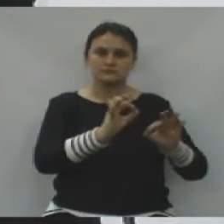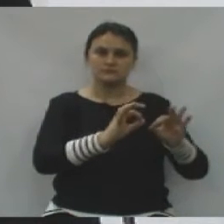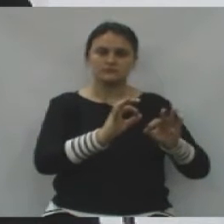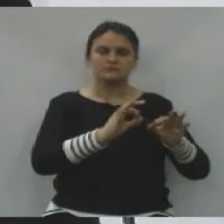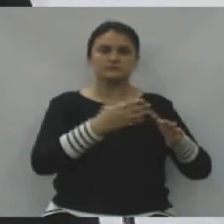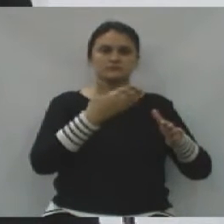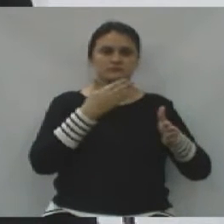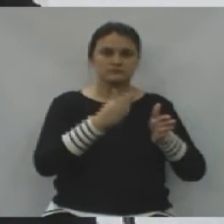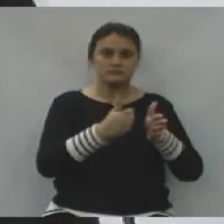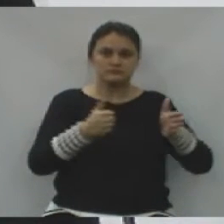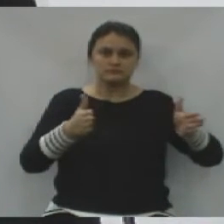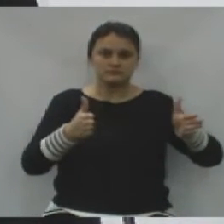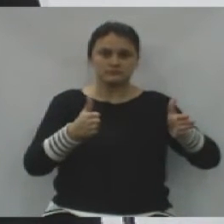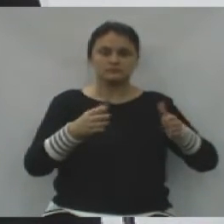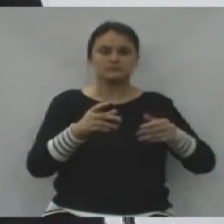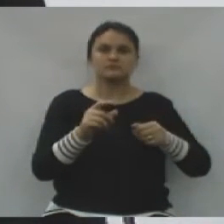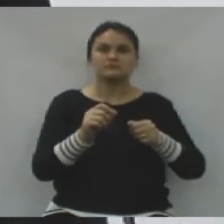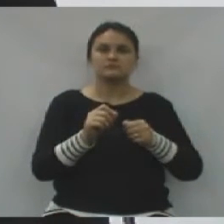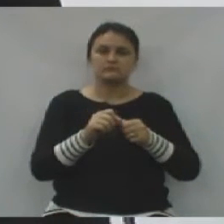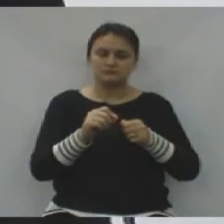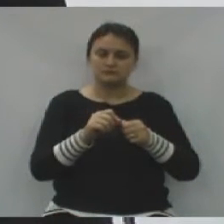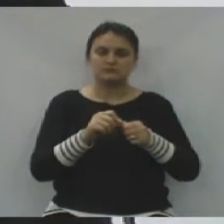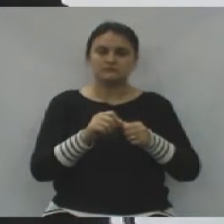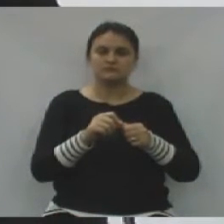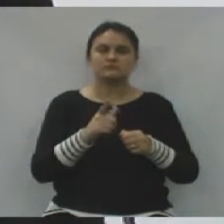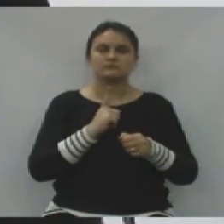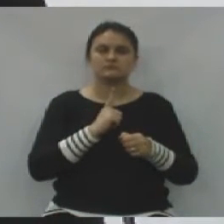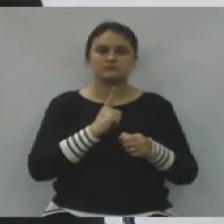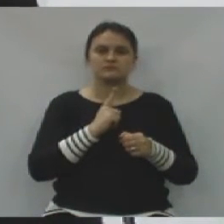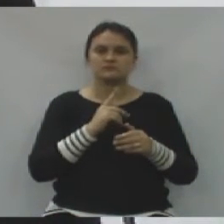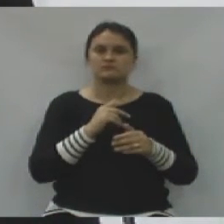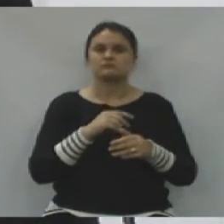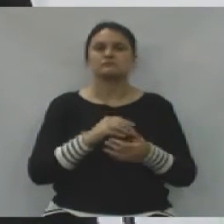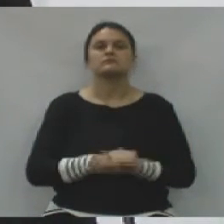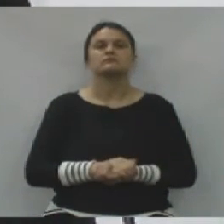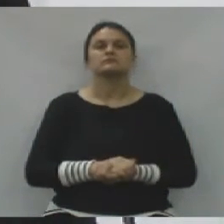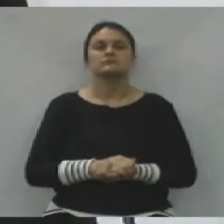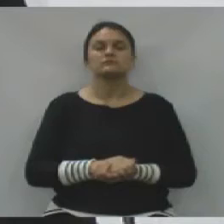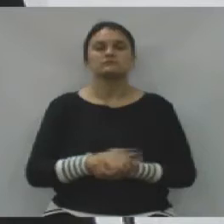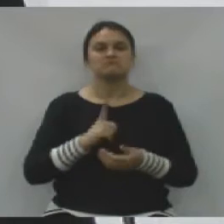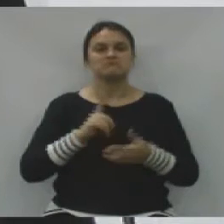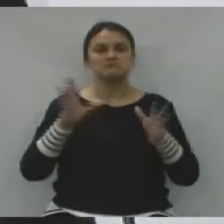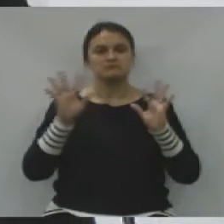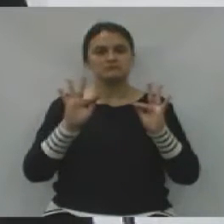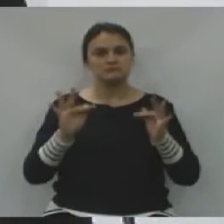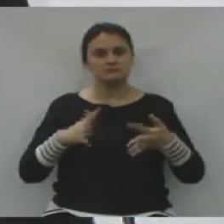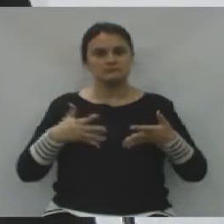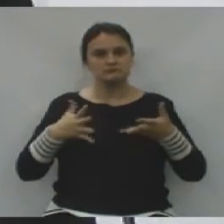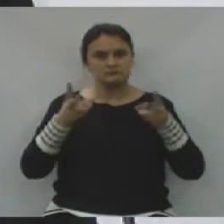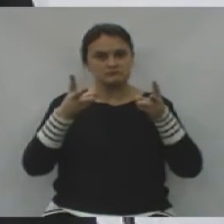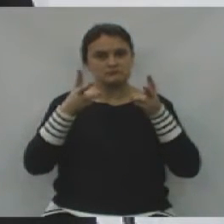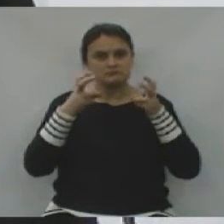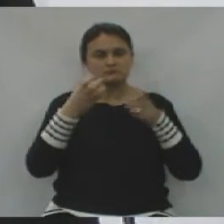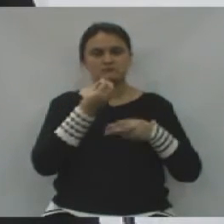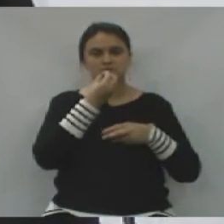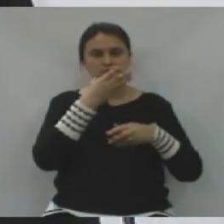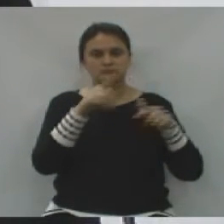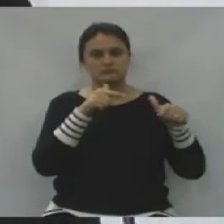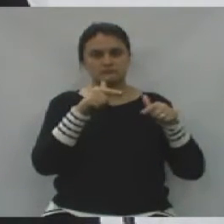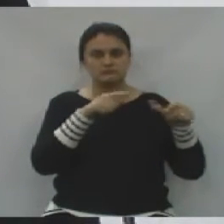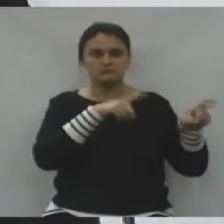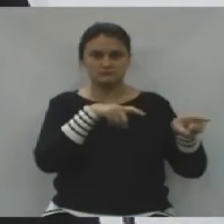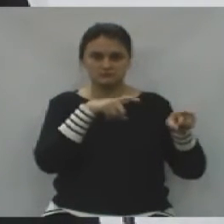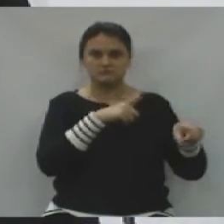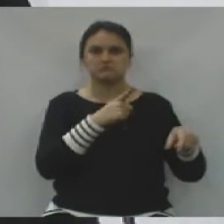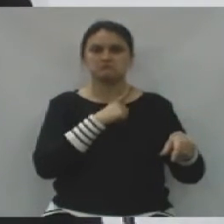melhoria e ampliação, já sendo executada com total eficiência. Fico feliz em verificar os nossos agricultores podendo ser